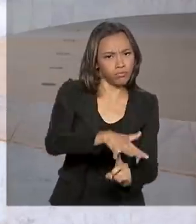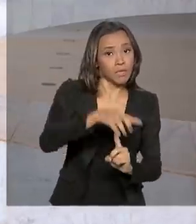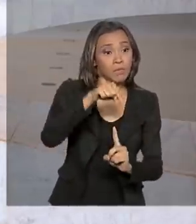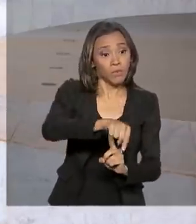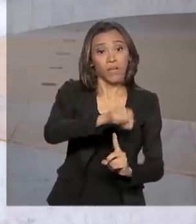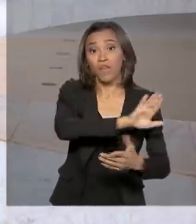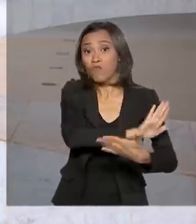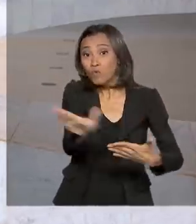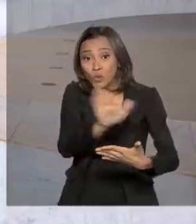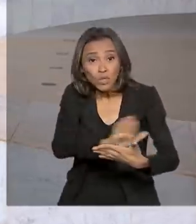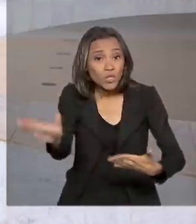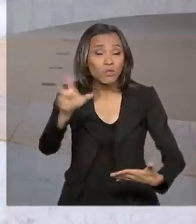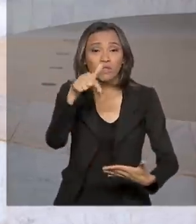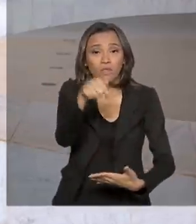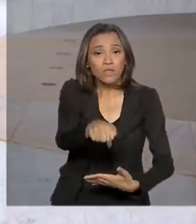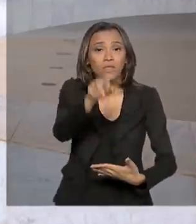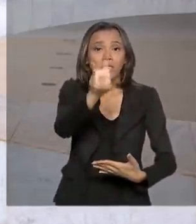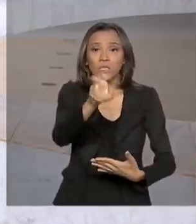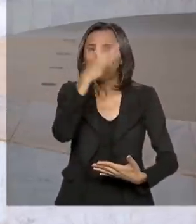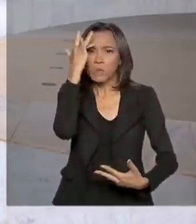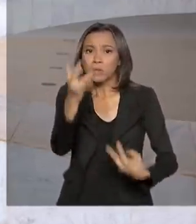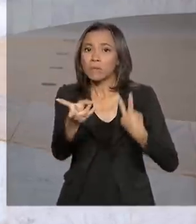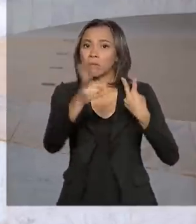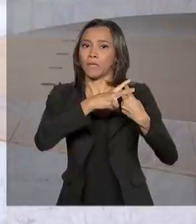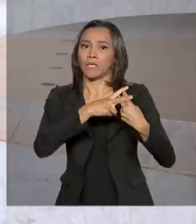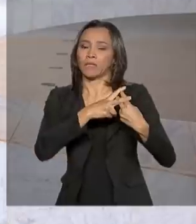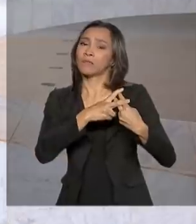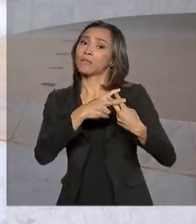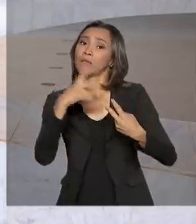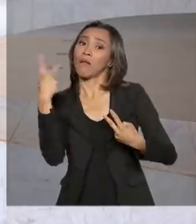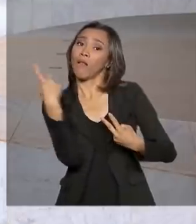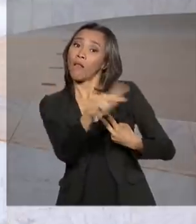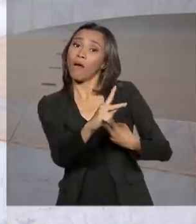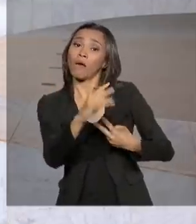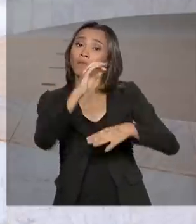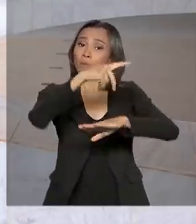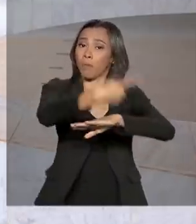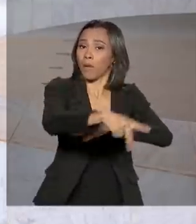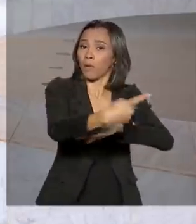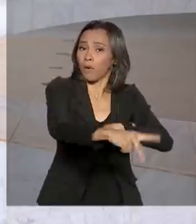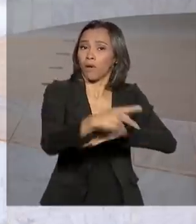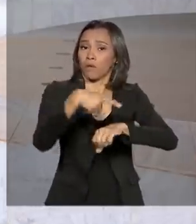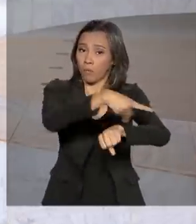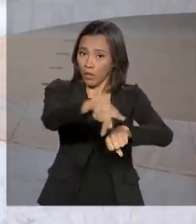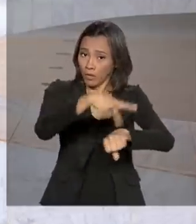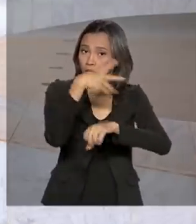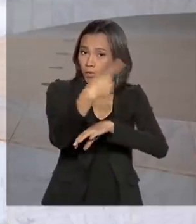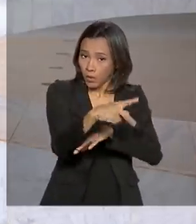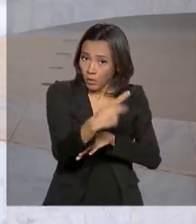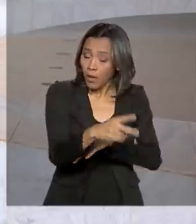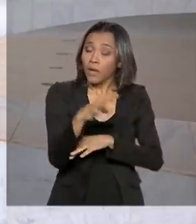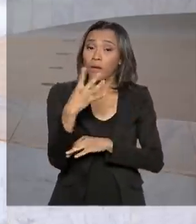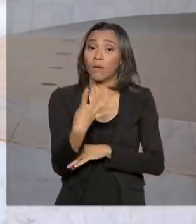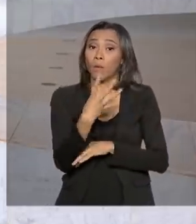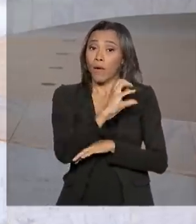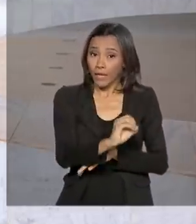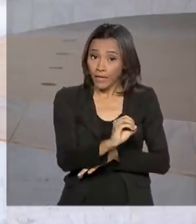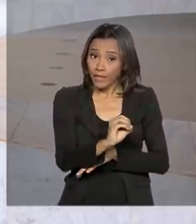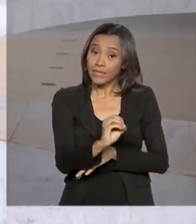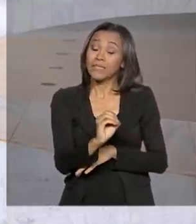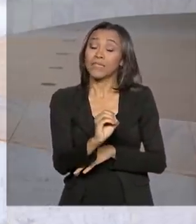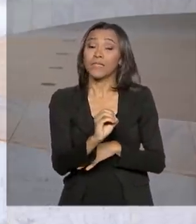da fuga desses 75 presos que estavam numa penitenciária paraguaia. São 40 brasileiros e 35